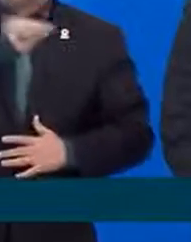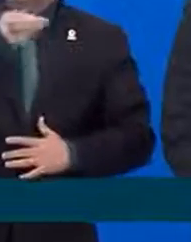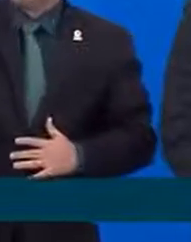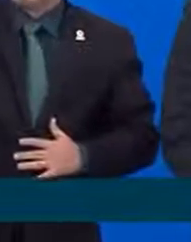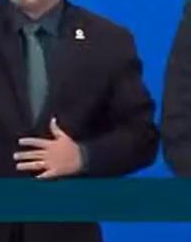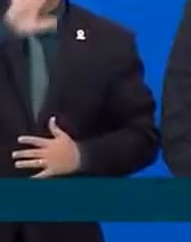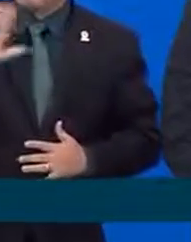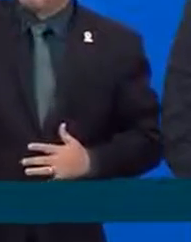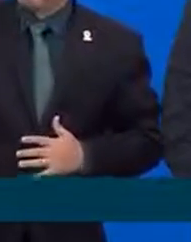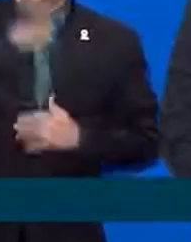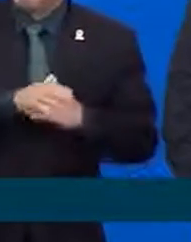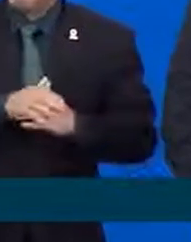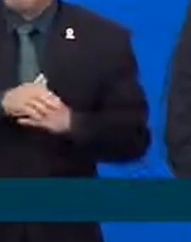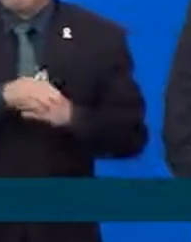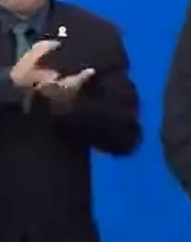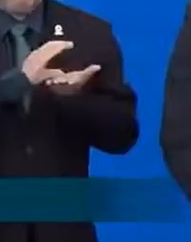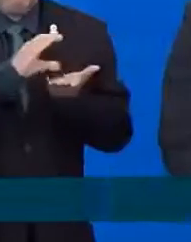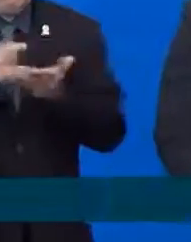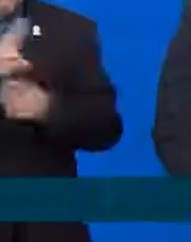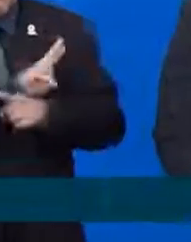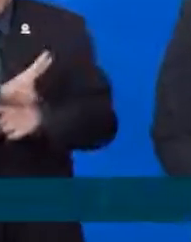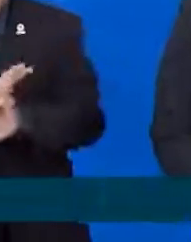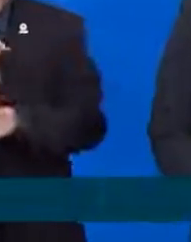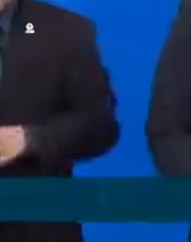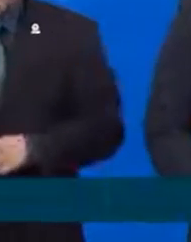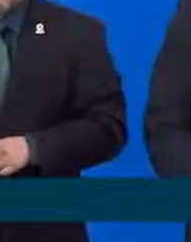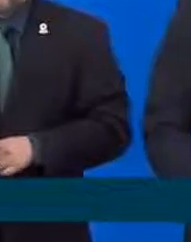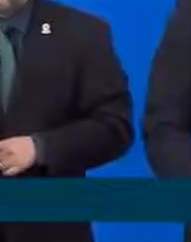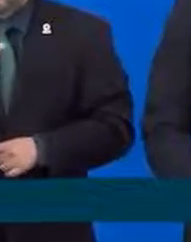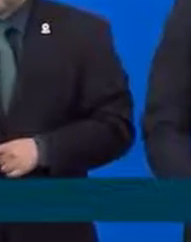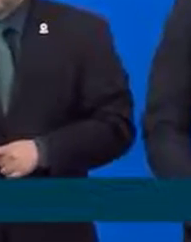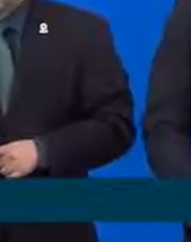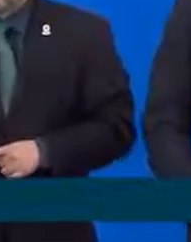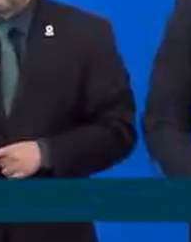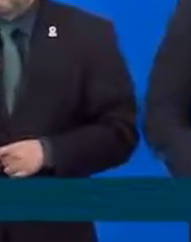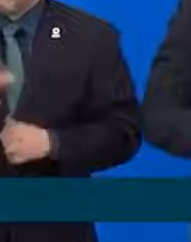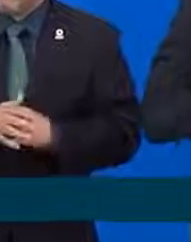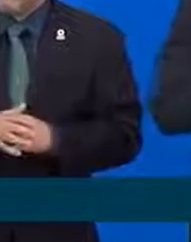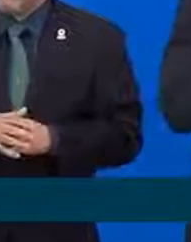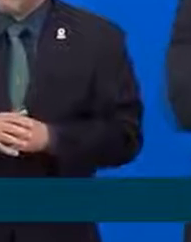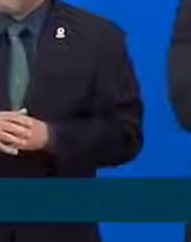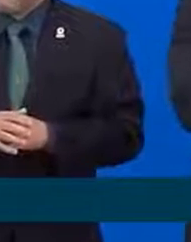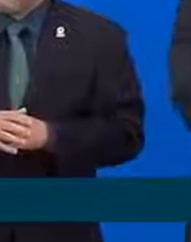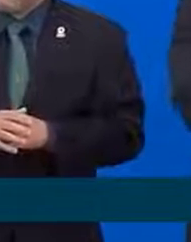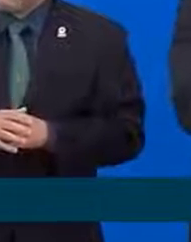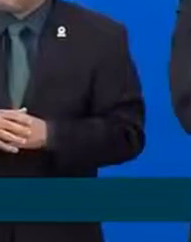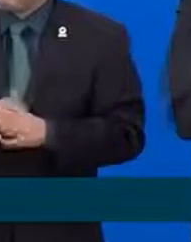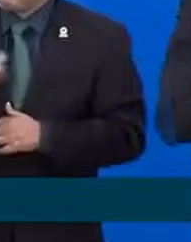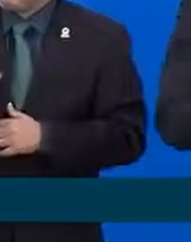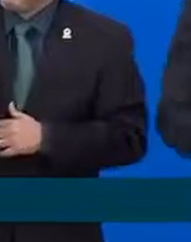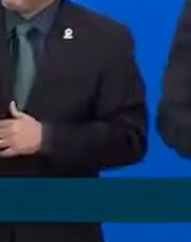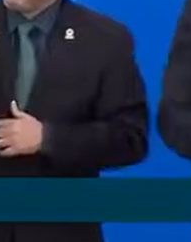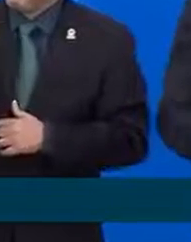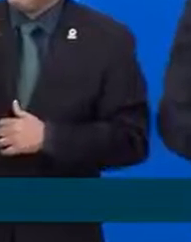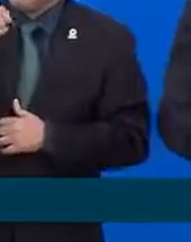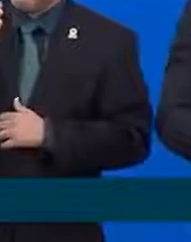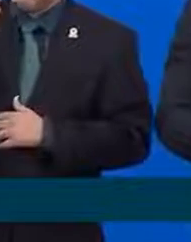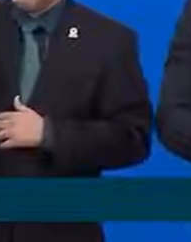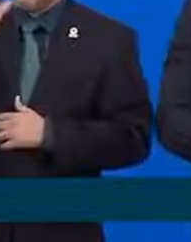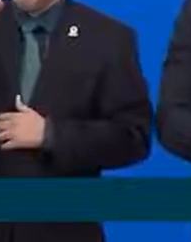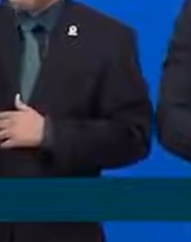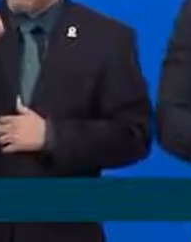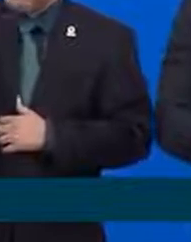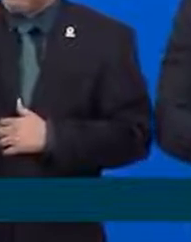Uma linha de financiamento de 5 bilhões de reais a uma taxa de 10% ao ano.